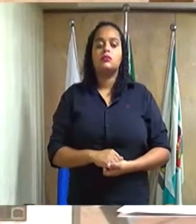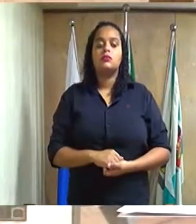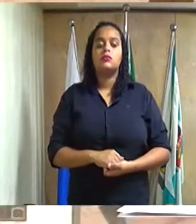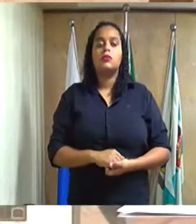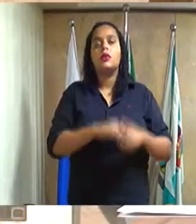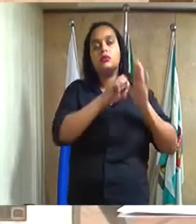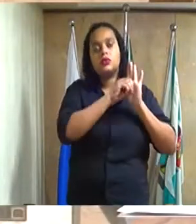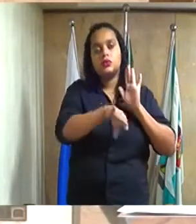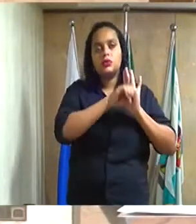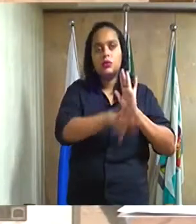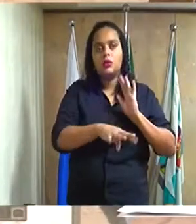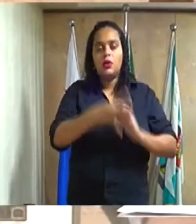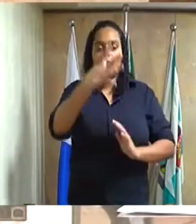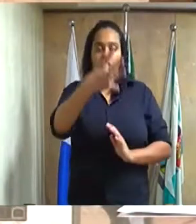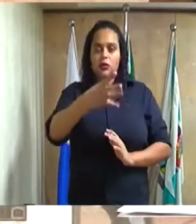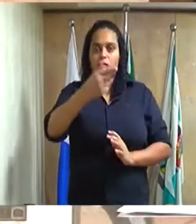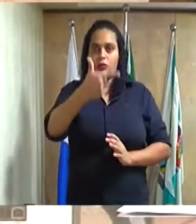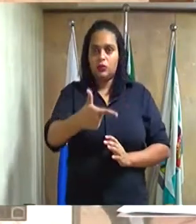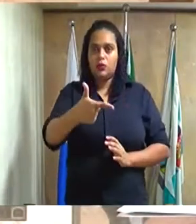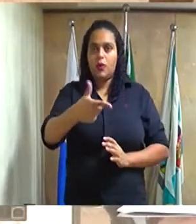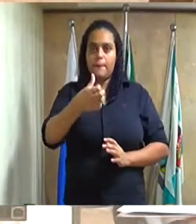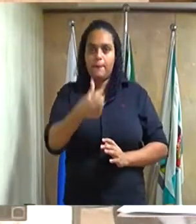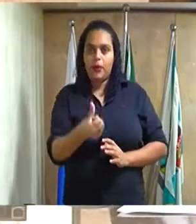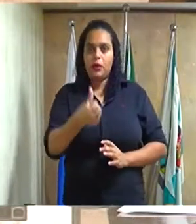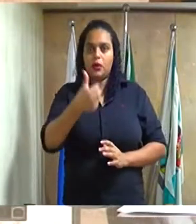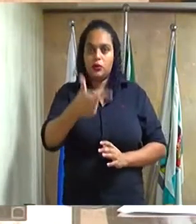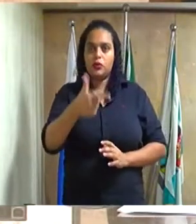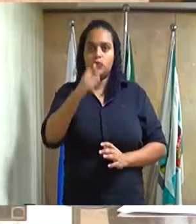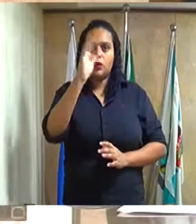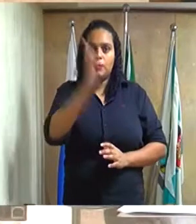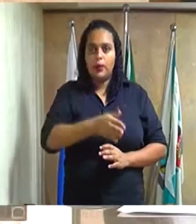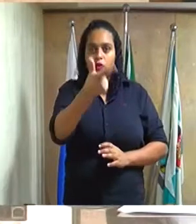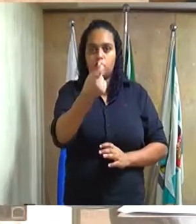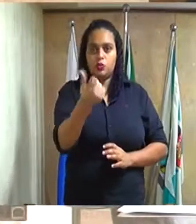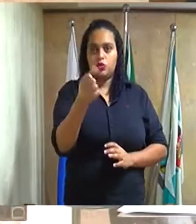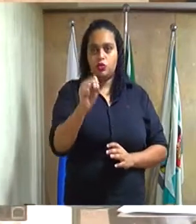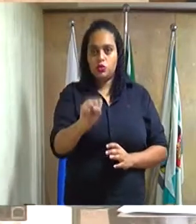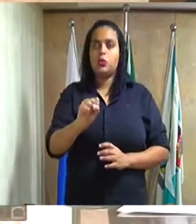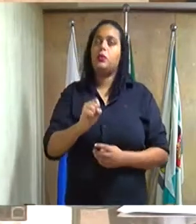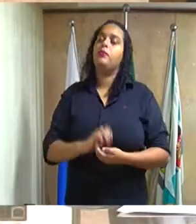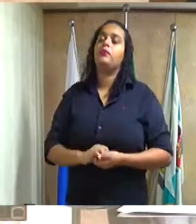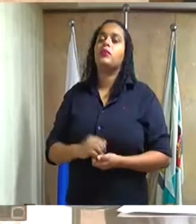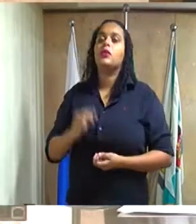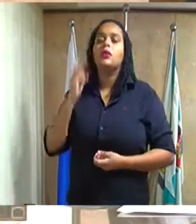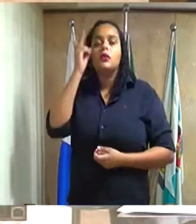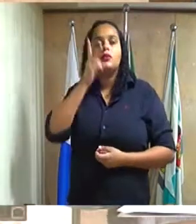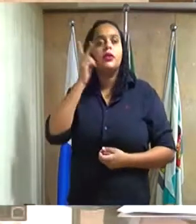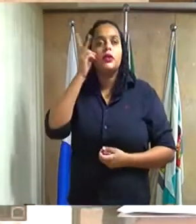indicação número 4262, barra 2018, do excelentíssimo senhor vereador